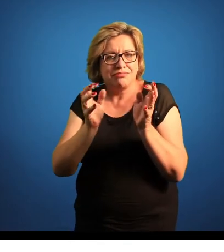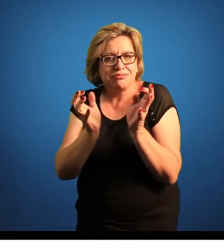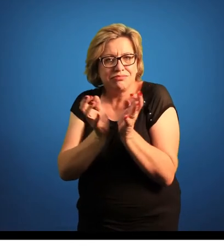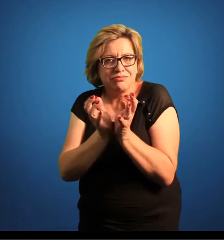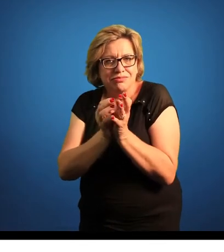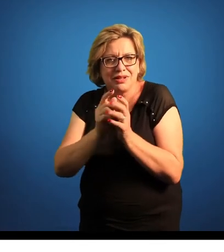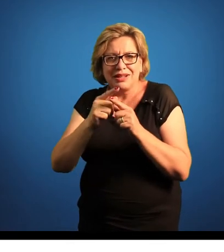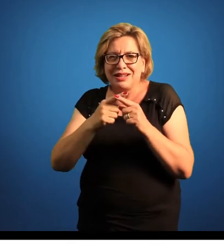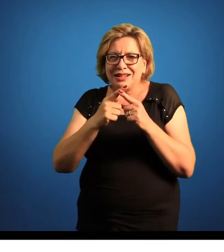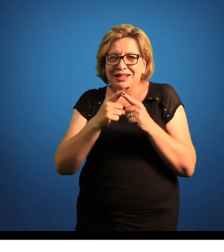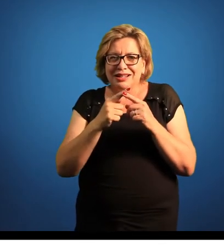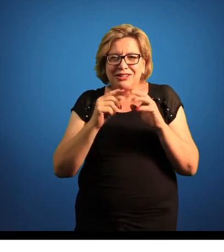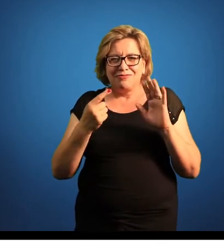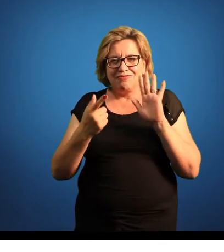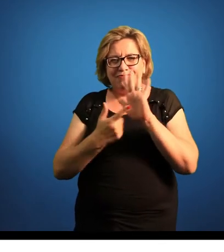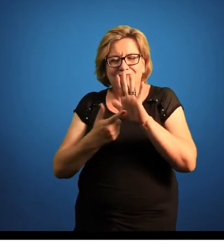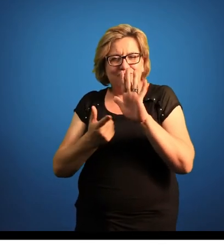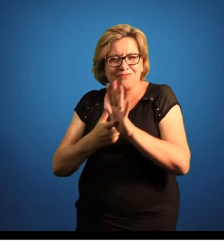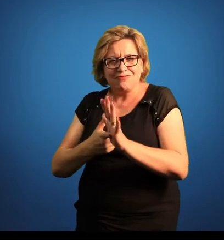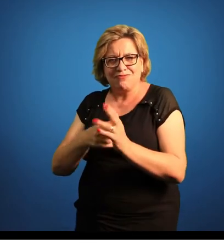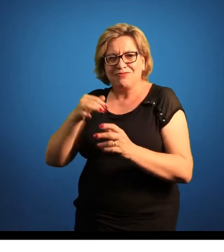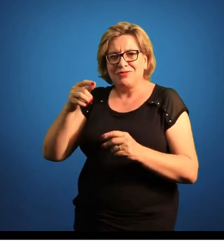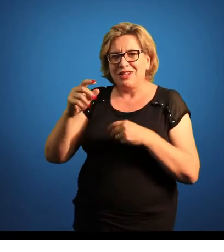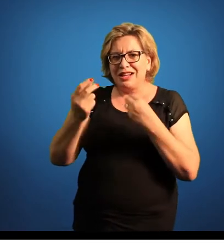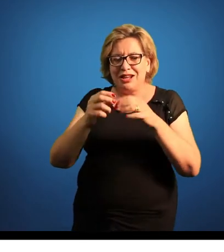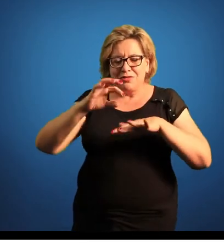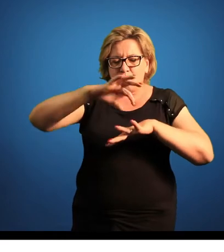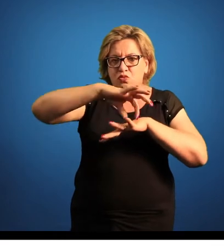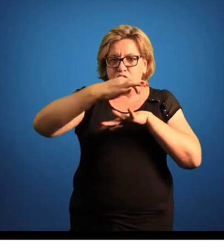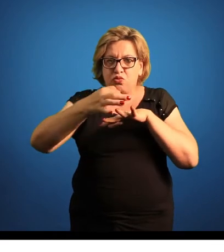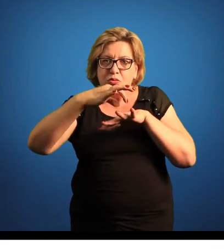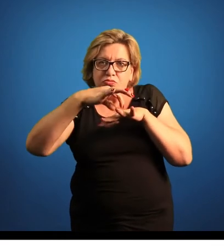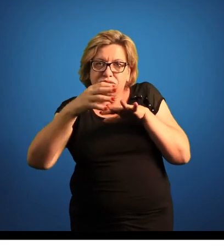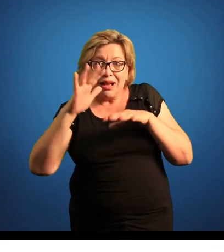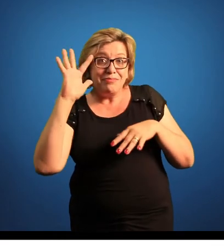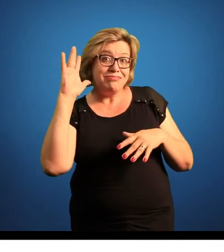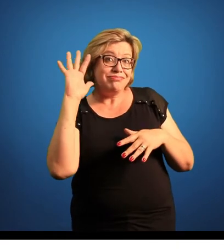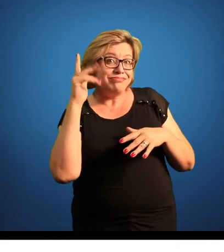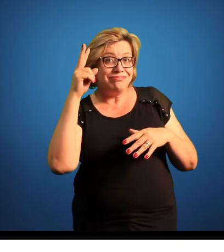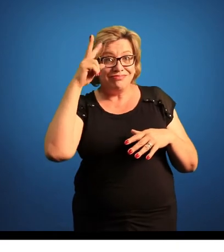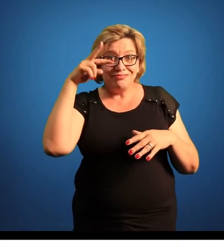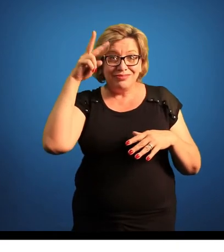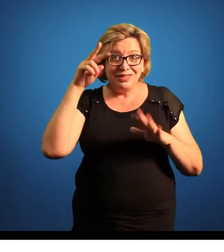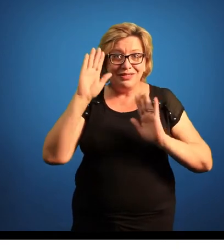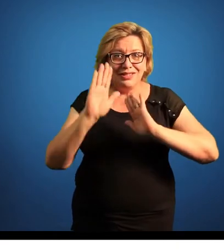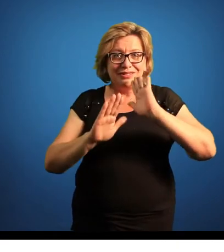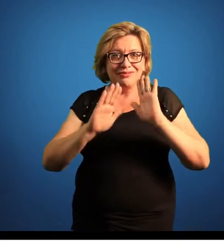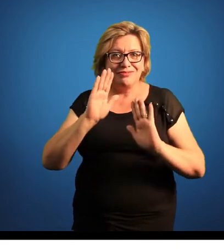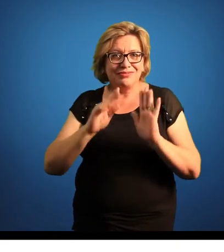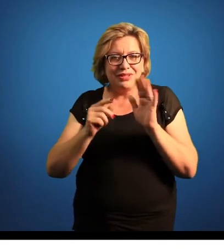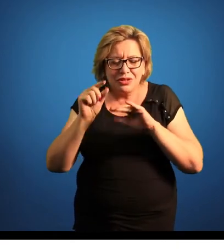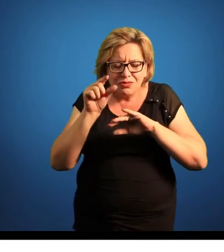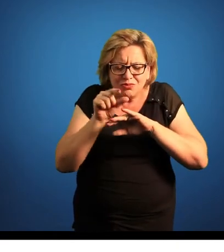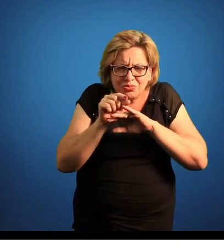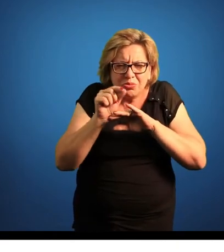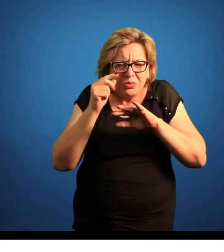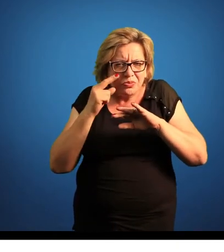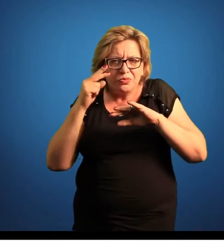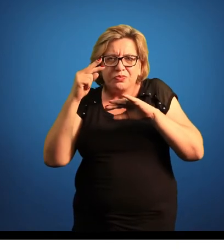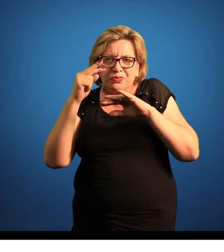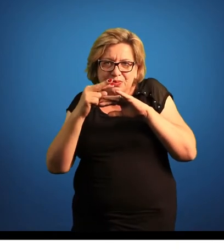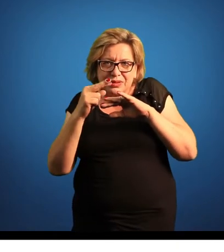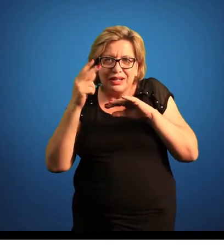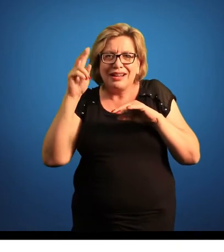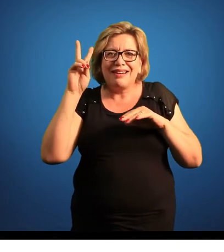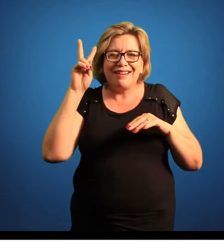do diabo, né? Porque ele forma projeções que lembram dedos, né? Uma mão pra cima. E cada uma dessas estruturas pequenininhas que a gente enxerga aqui, que